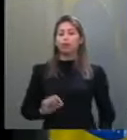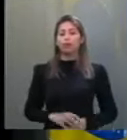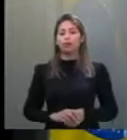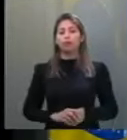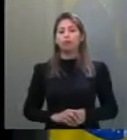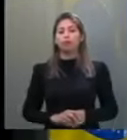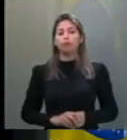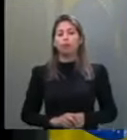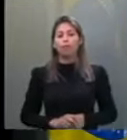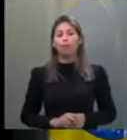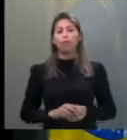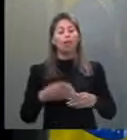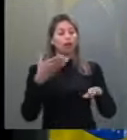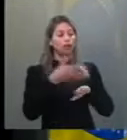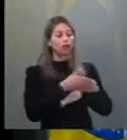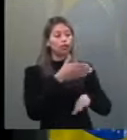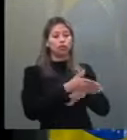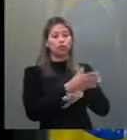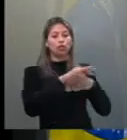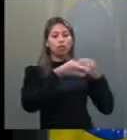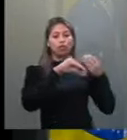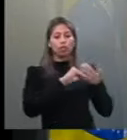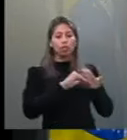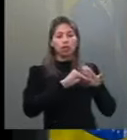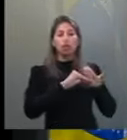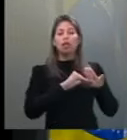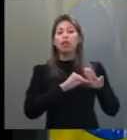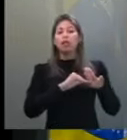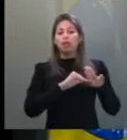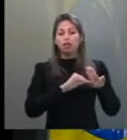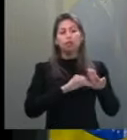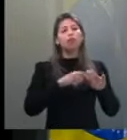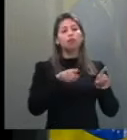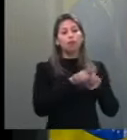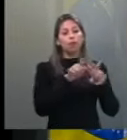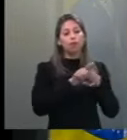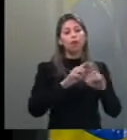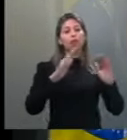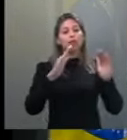dentro do Palácio, dentro da Casa do Governador,